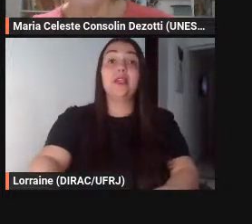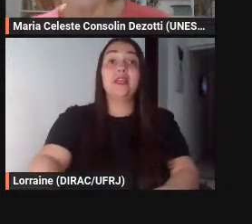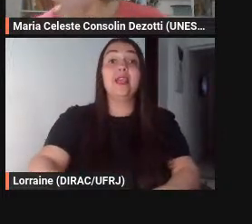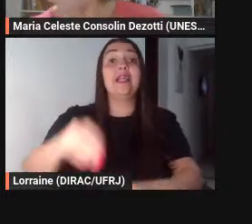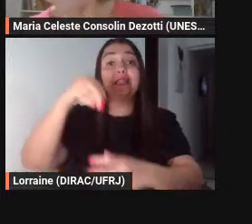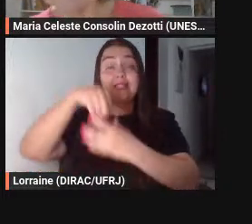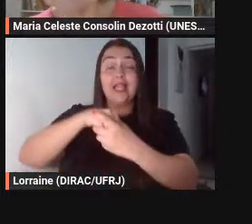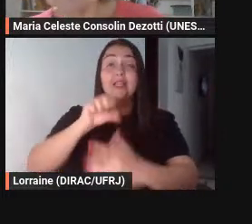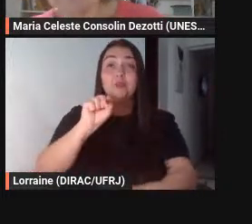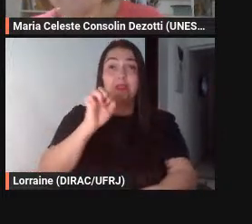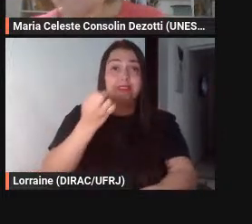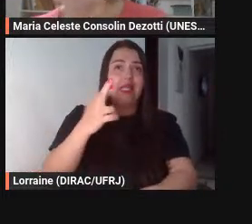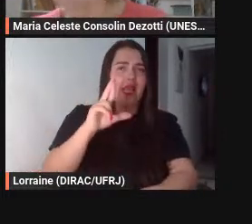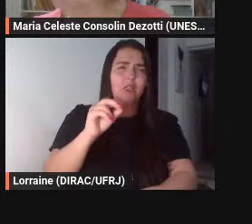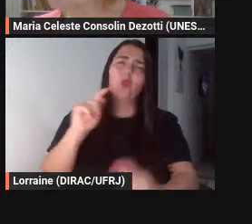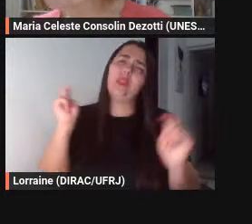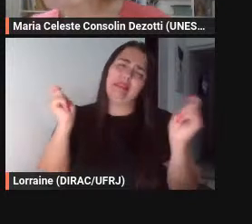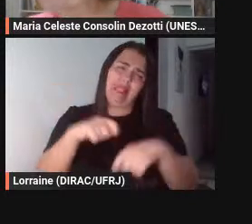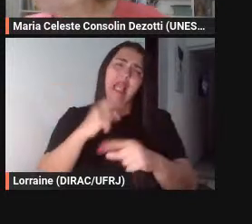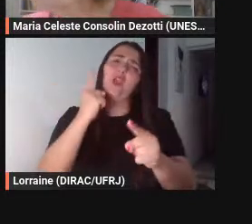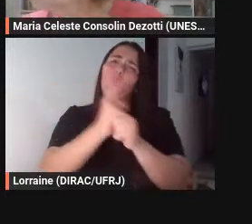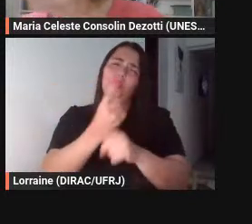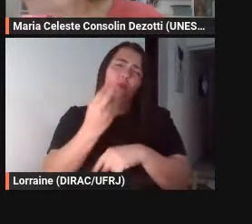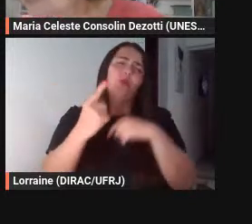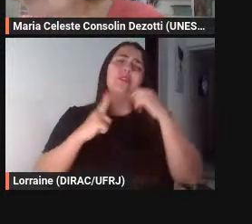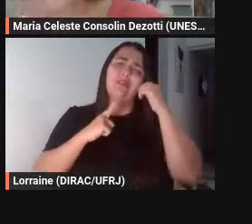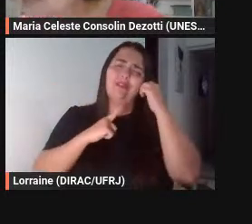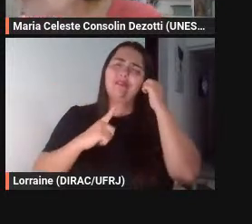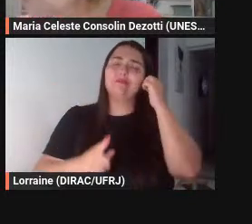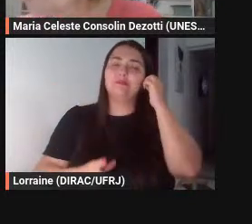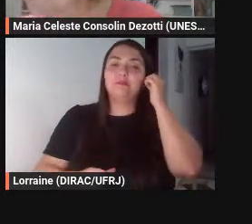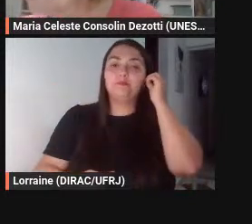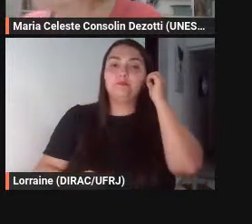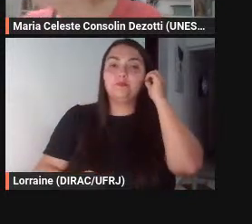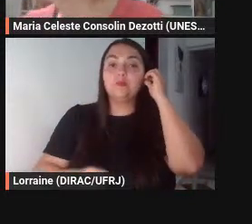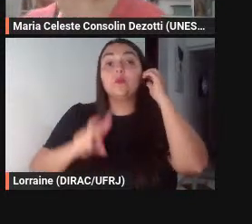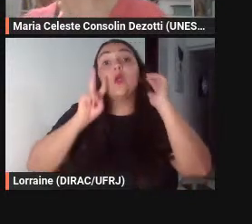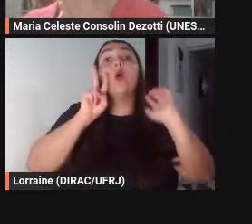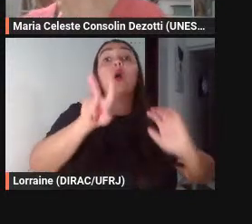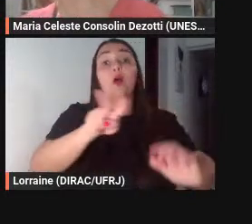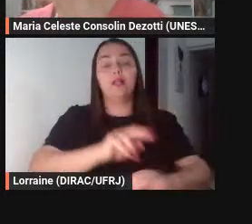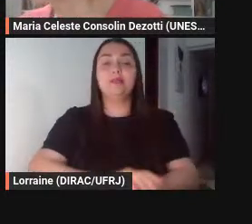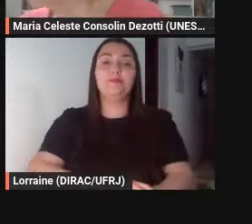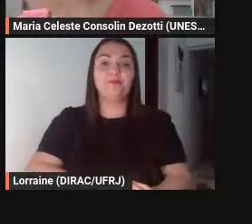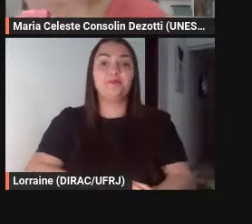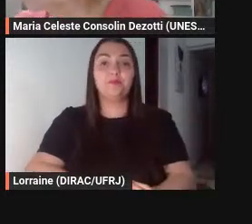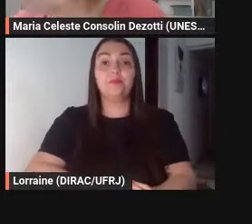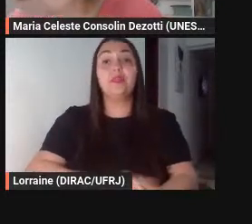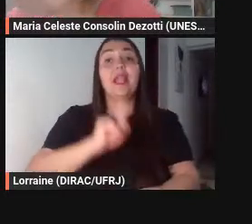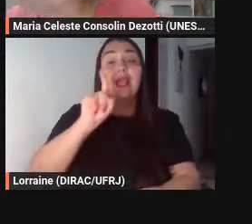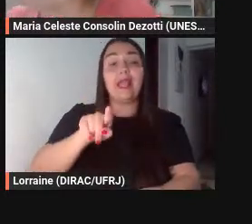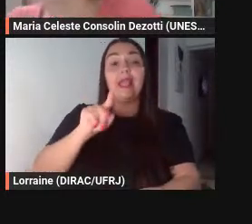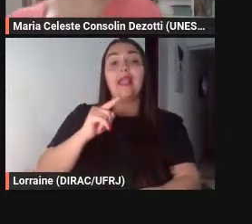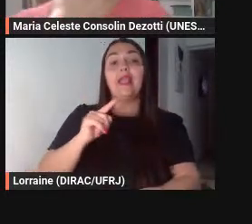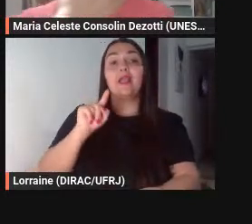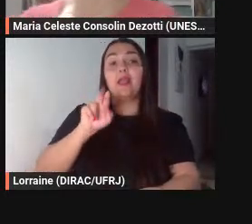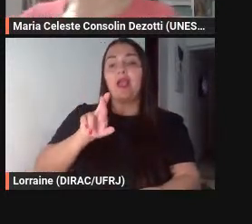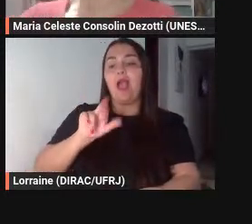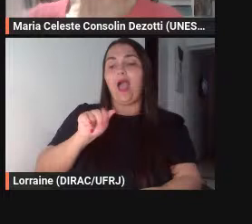bastante essa situação aqui olha lá a fábula a raposa ajudante do leão